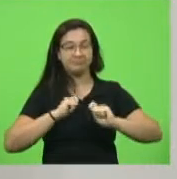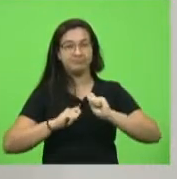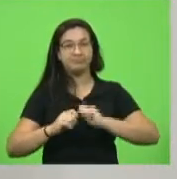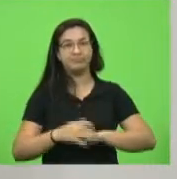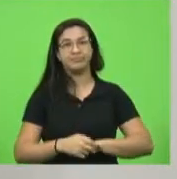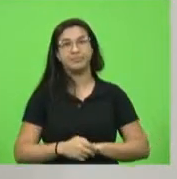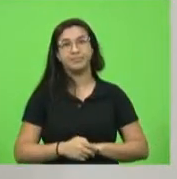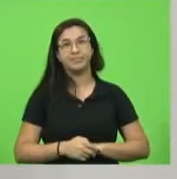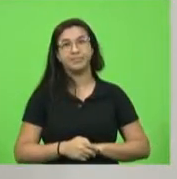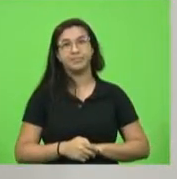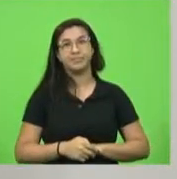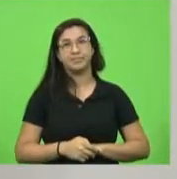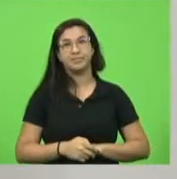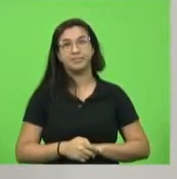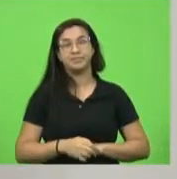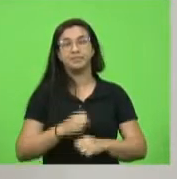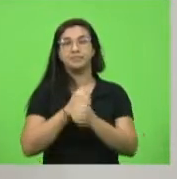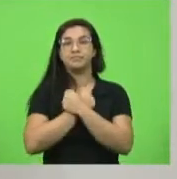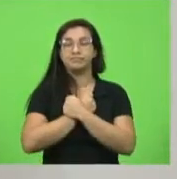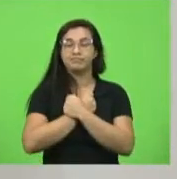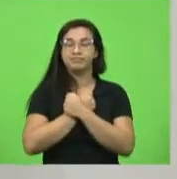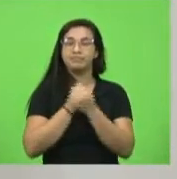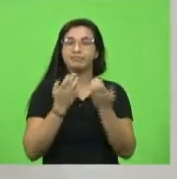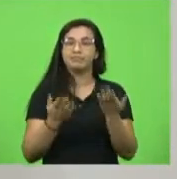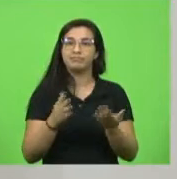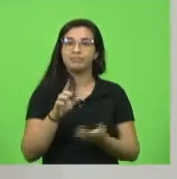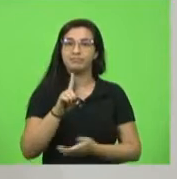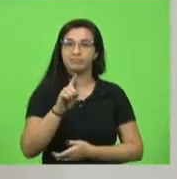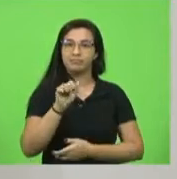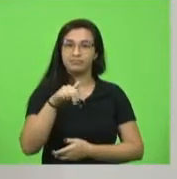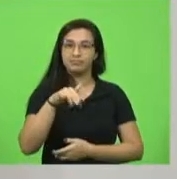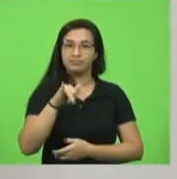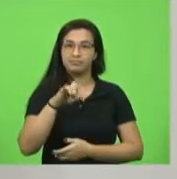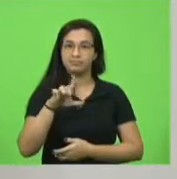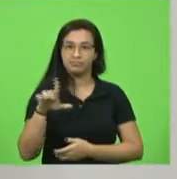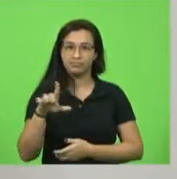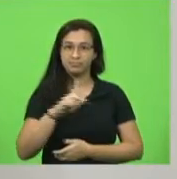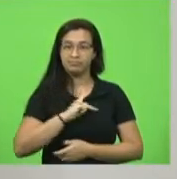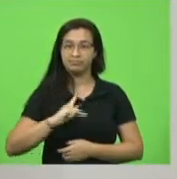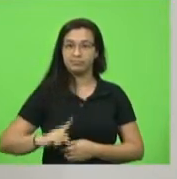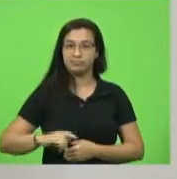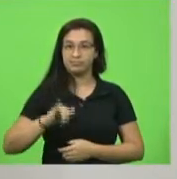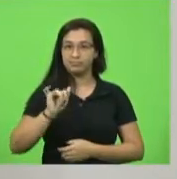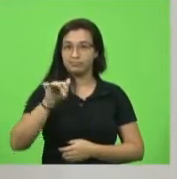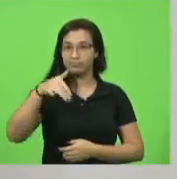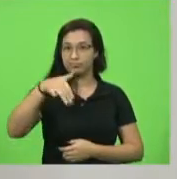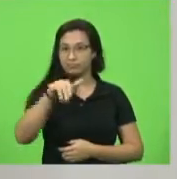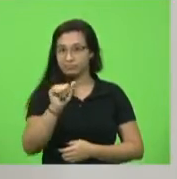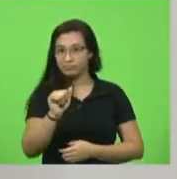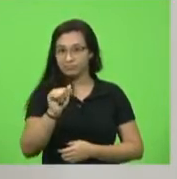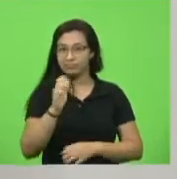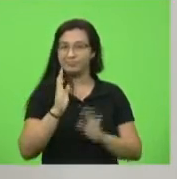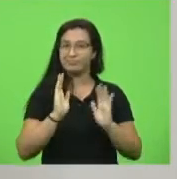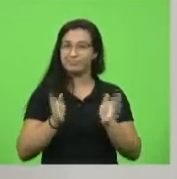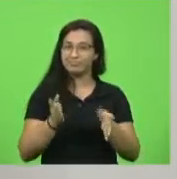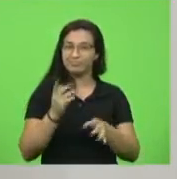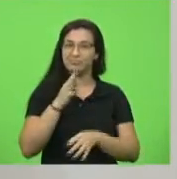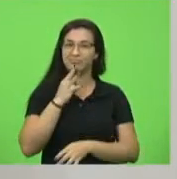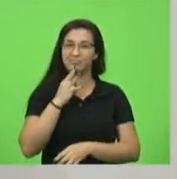Daniel, que preside agora o Ima, um cara competentíssimo, já o conheço de outras datas, uma bela escolha